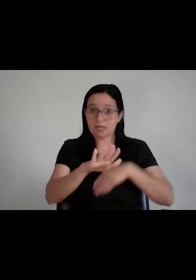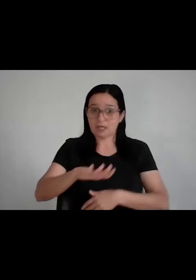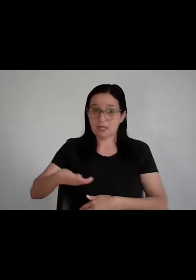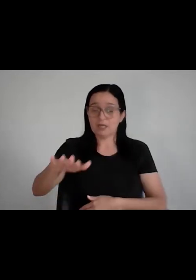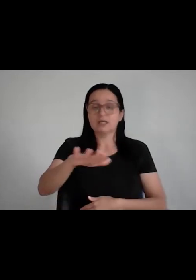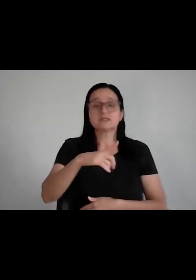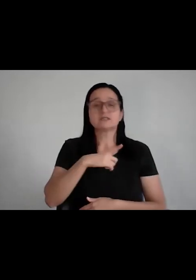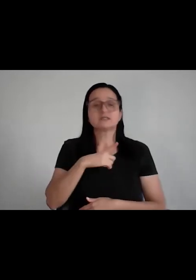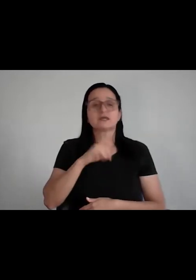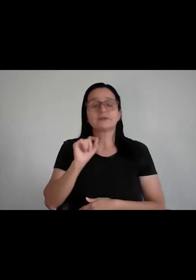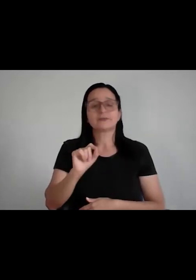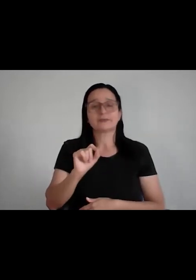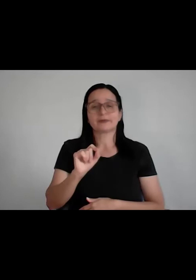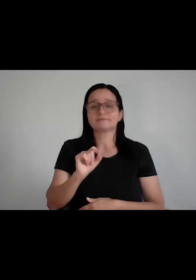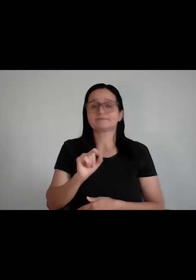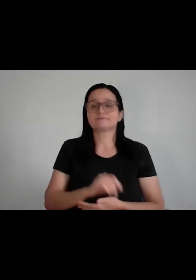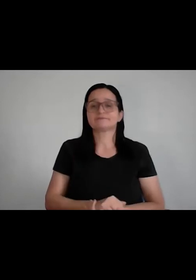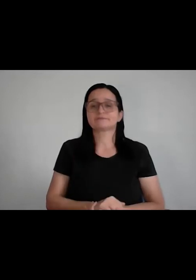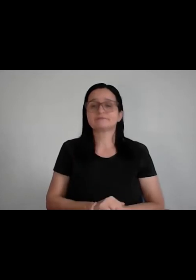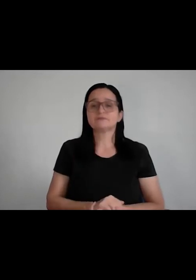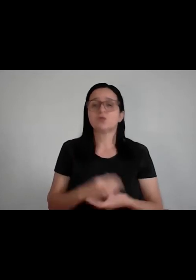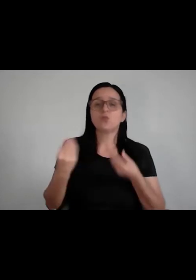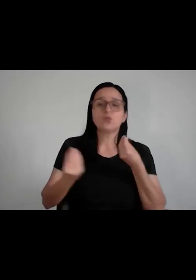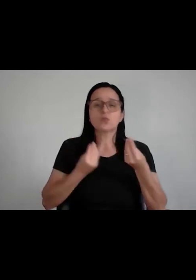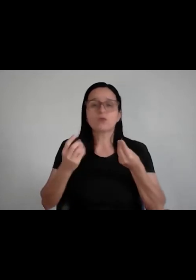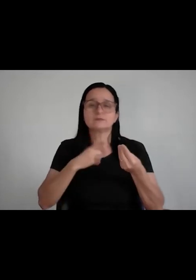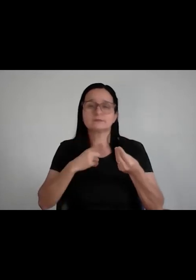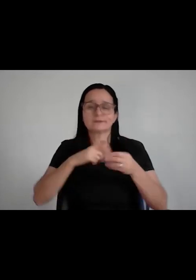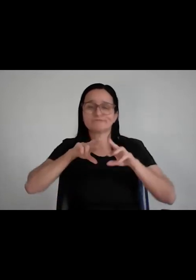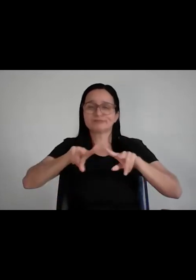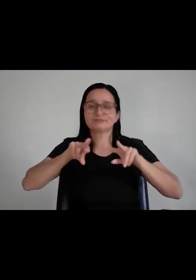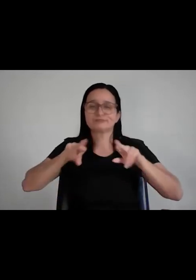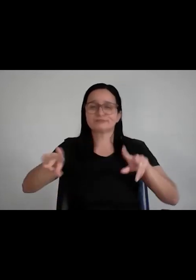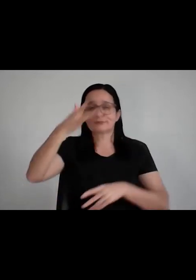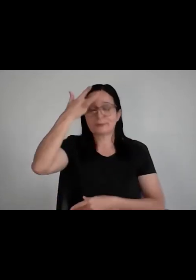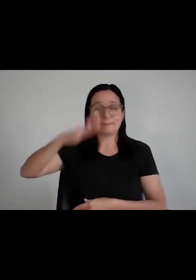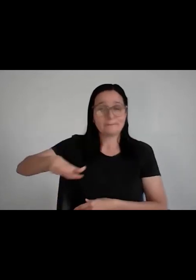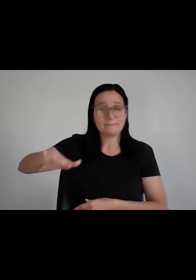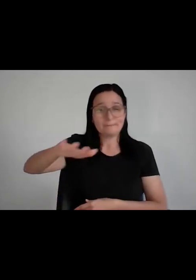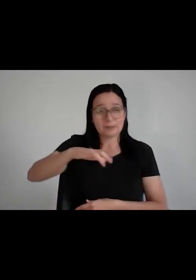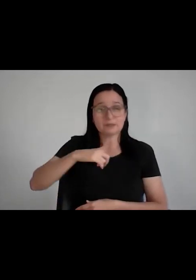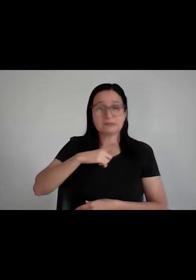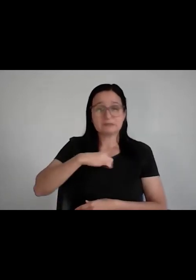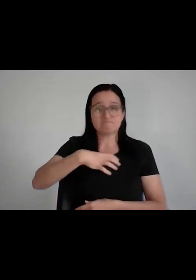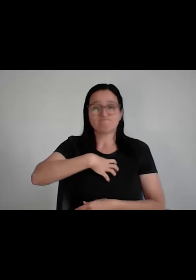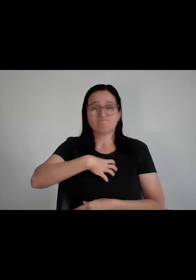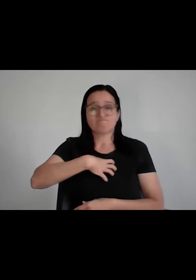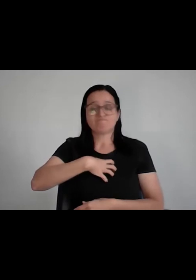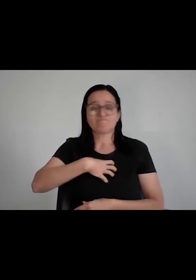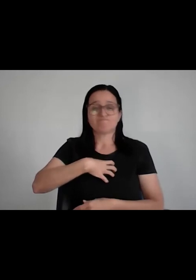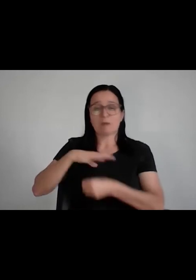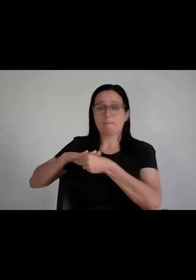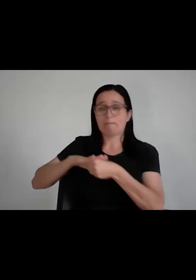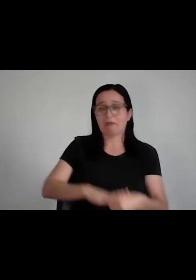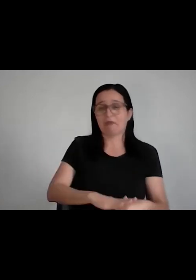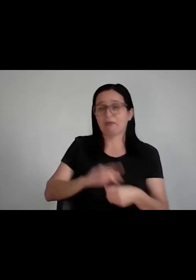identificam os high potential, gente que falta performance. Aí o que acontece com essa pessoa que tem síndrome do impostor? Ela está com a performance mais